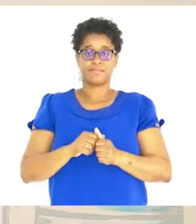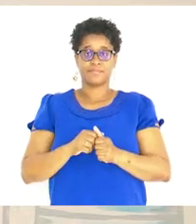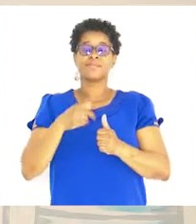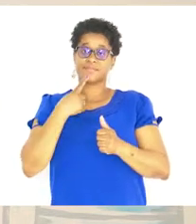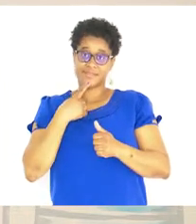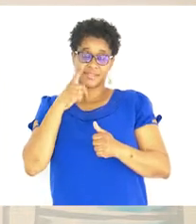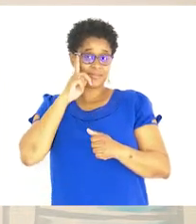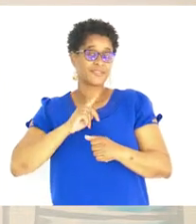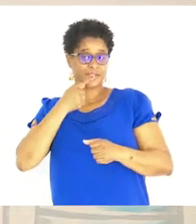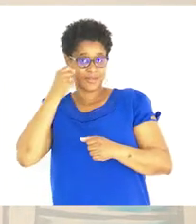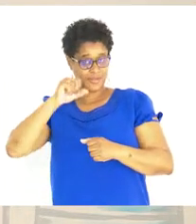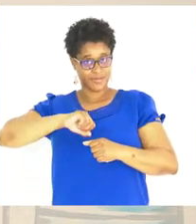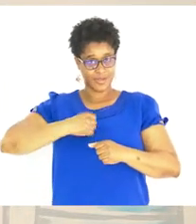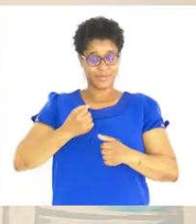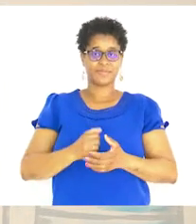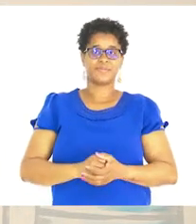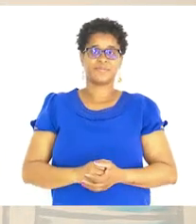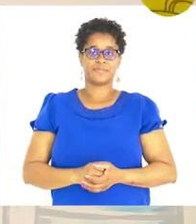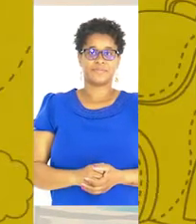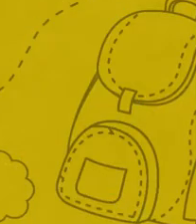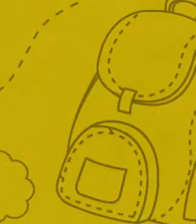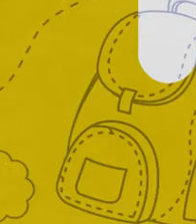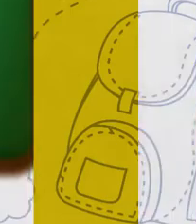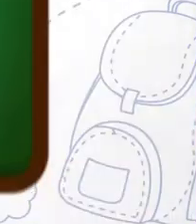Certo, minhas meninas e meus meninos?